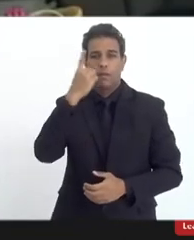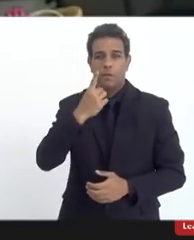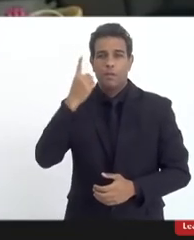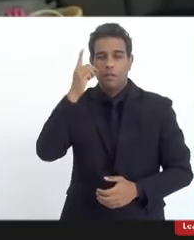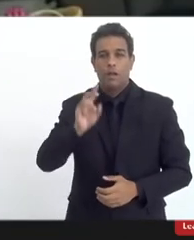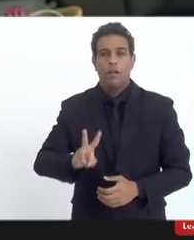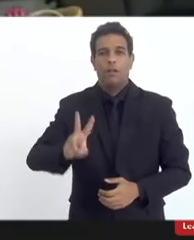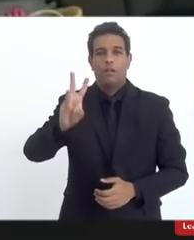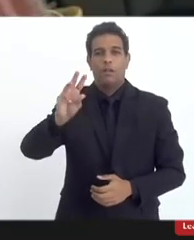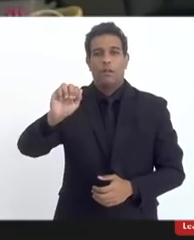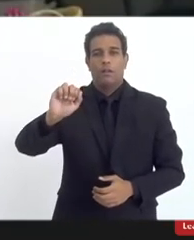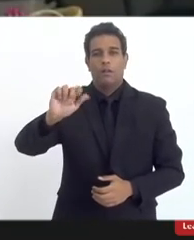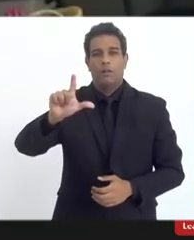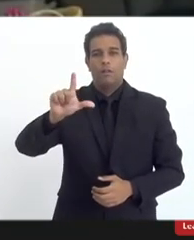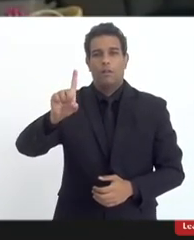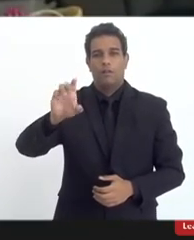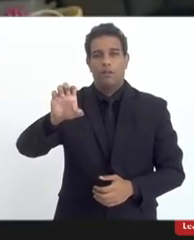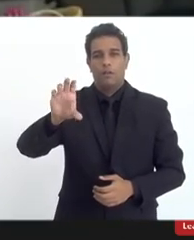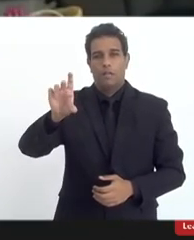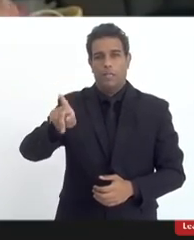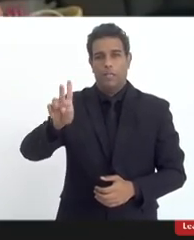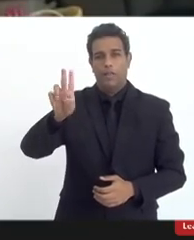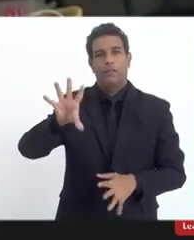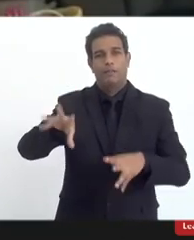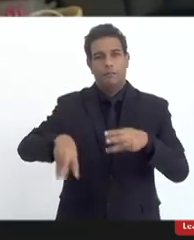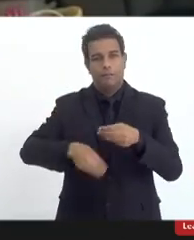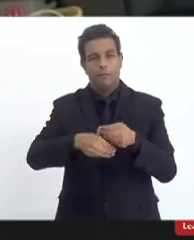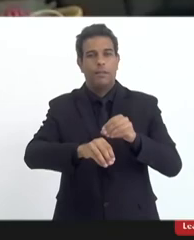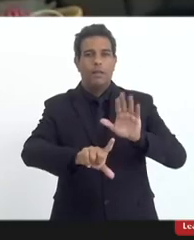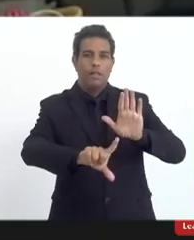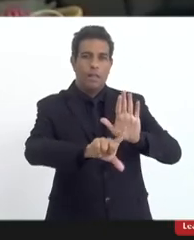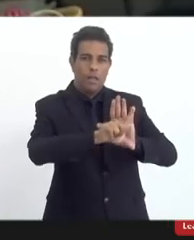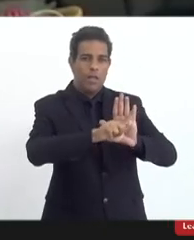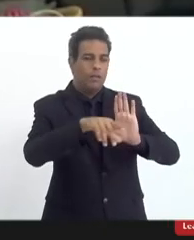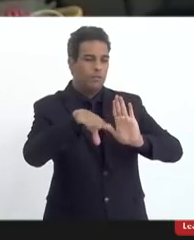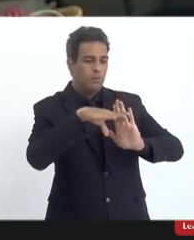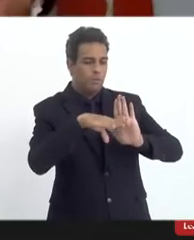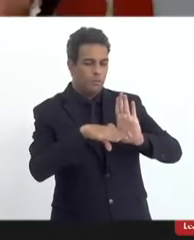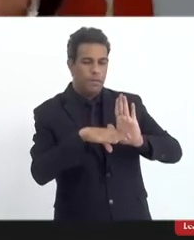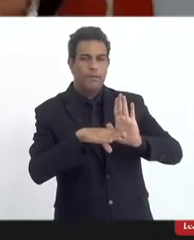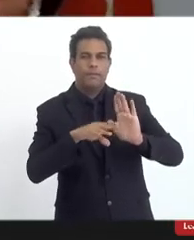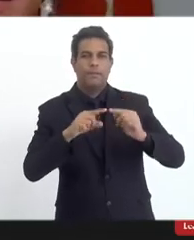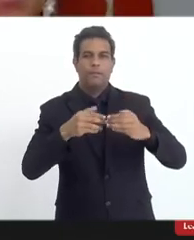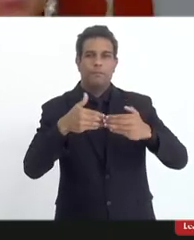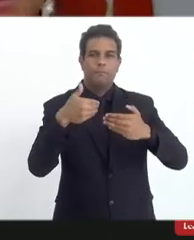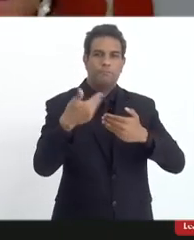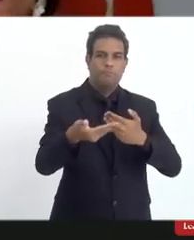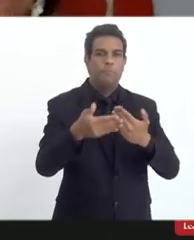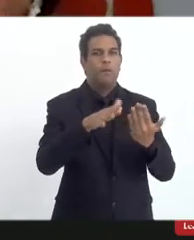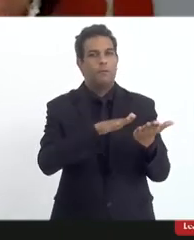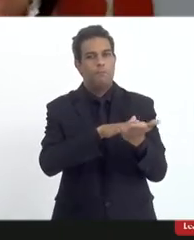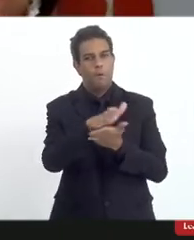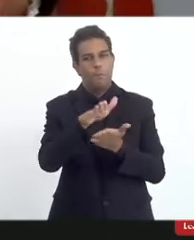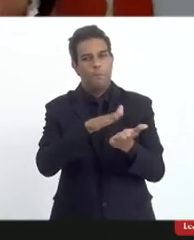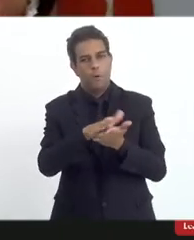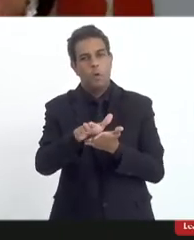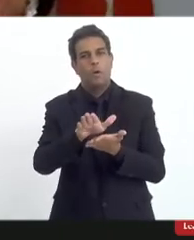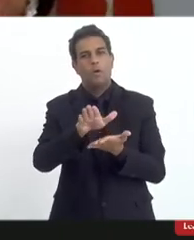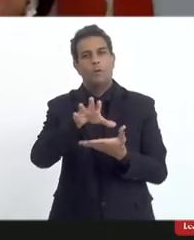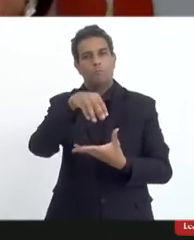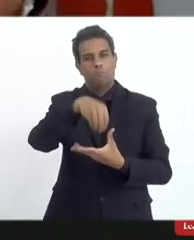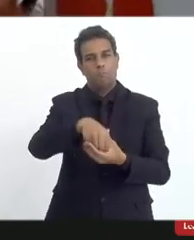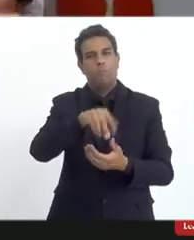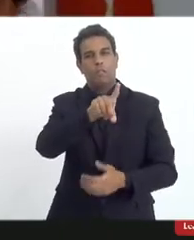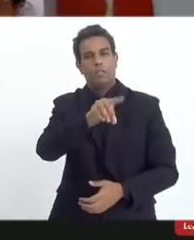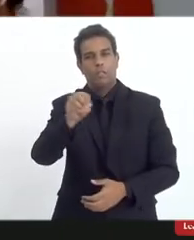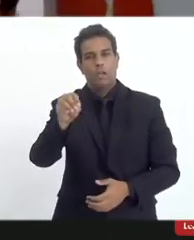até na minha fala eu citei a lei a lei no dia seguinte assim que ela foi publicada no diário oficial